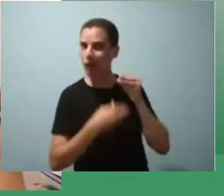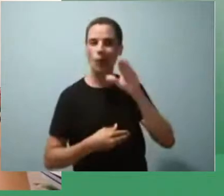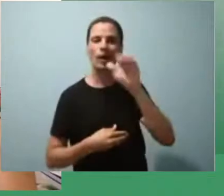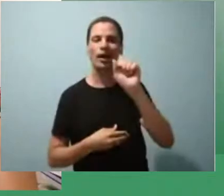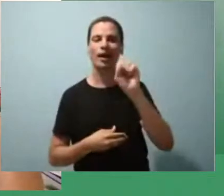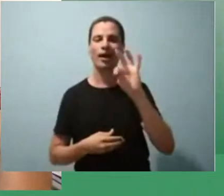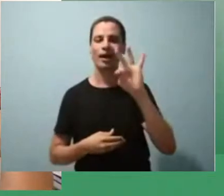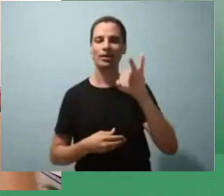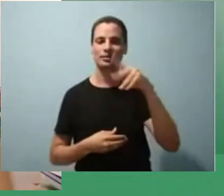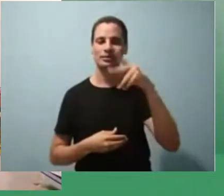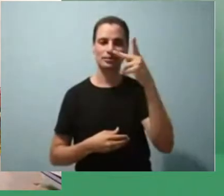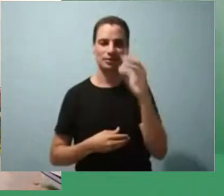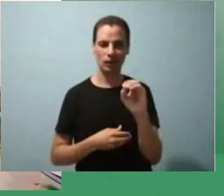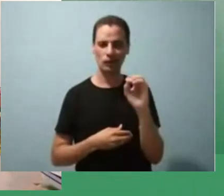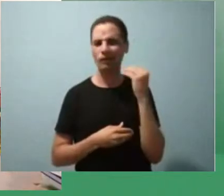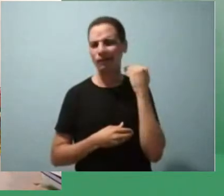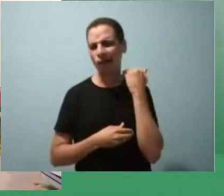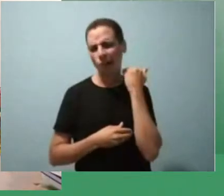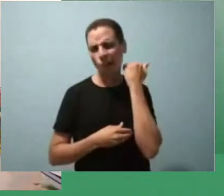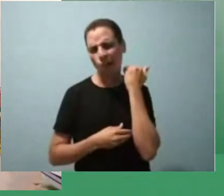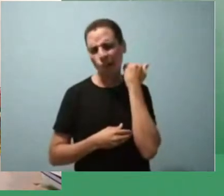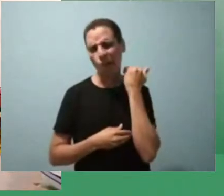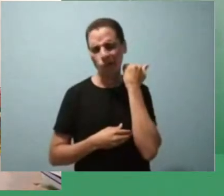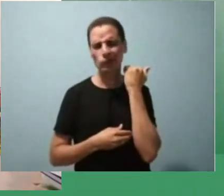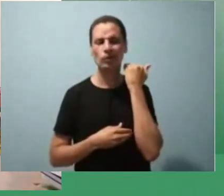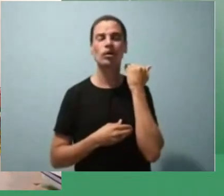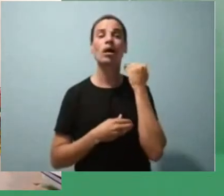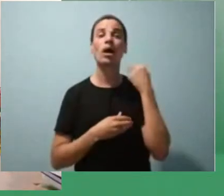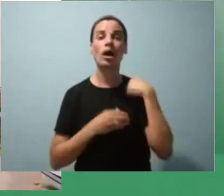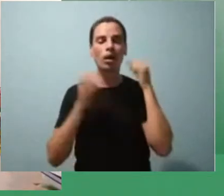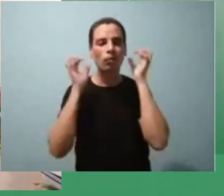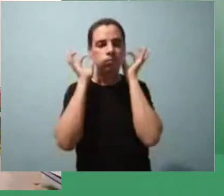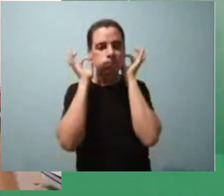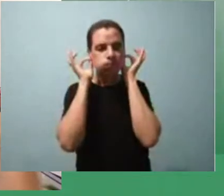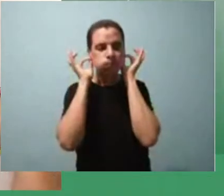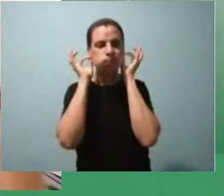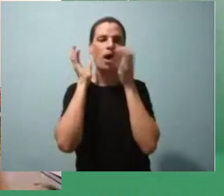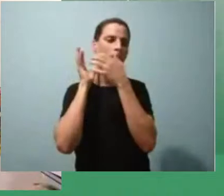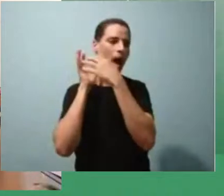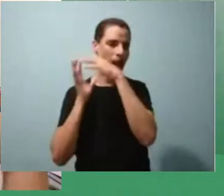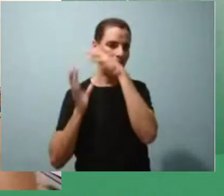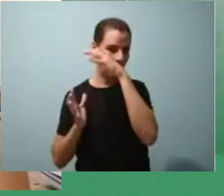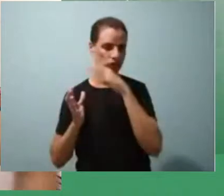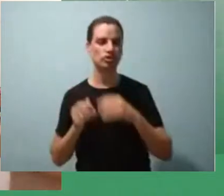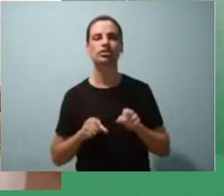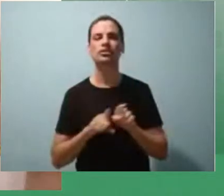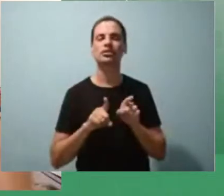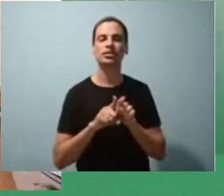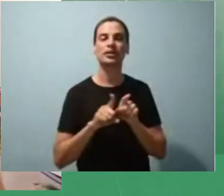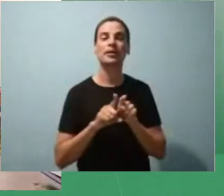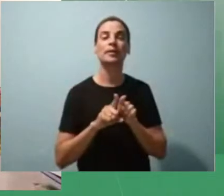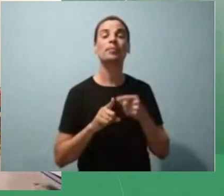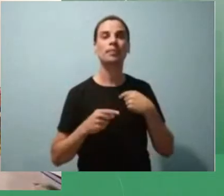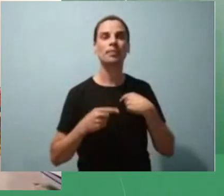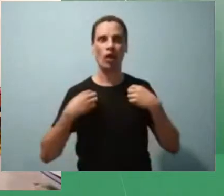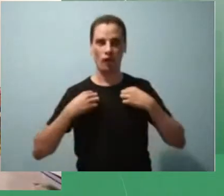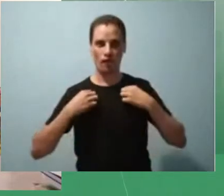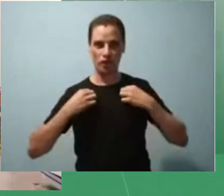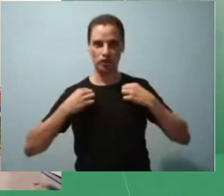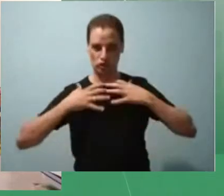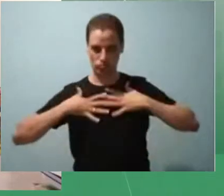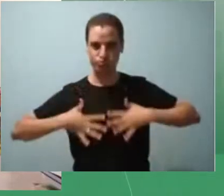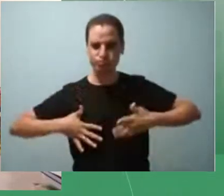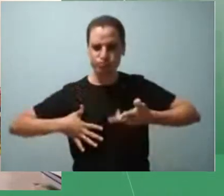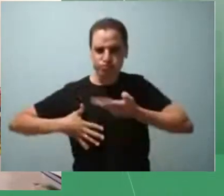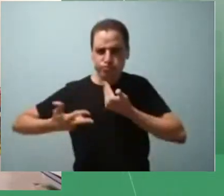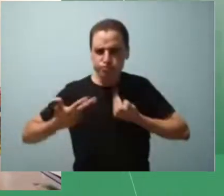está curto, estou usando brincos grandes também, estou usando um vestido bastante estampado,